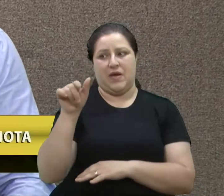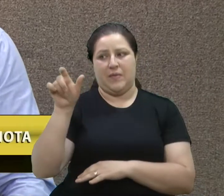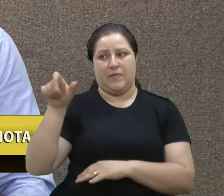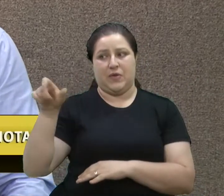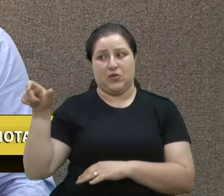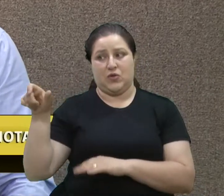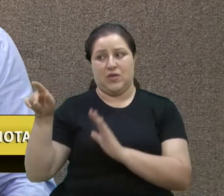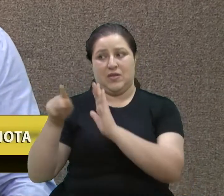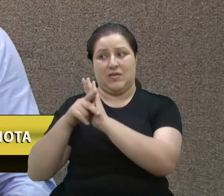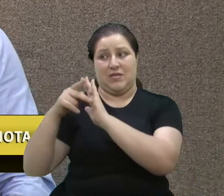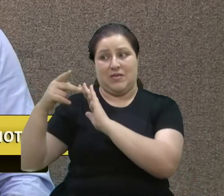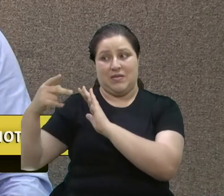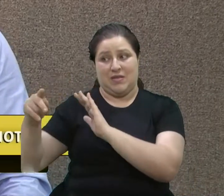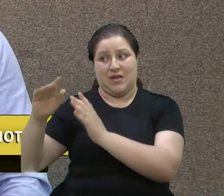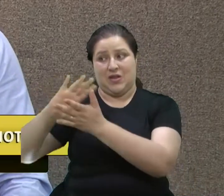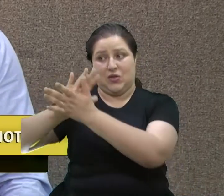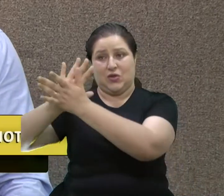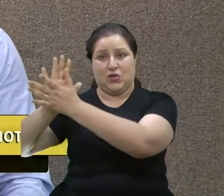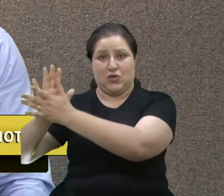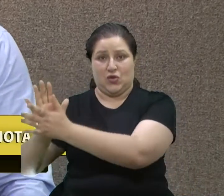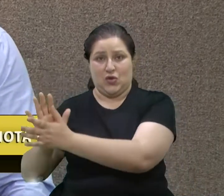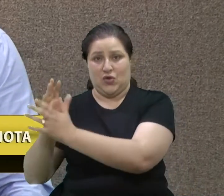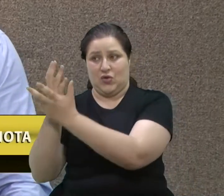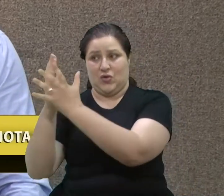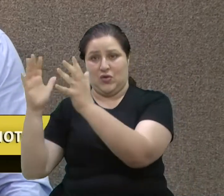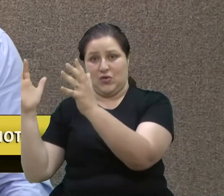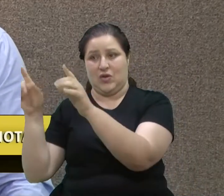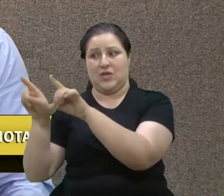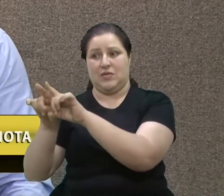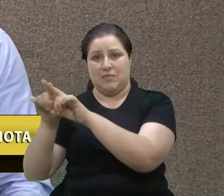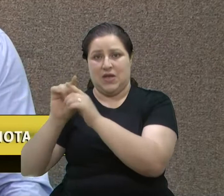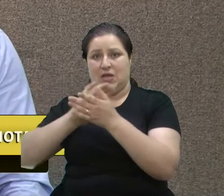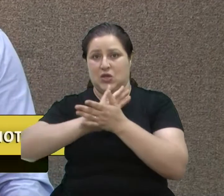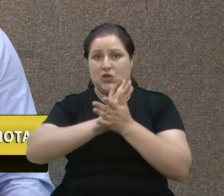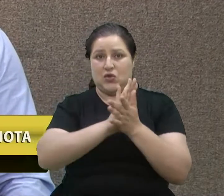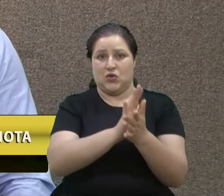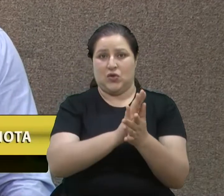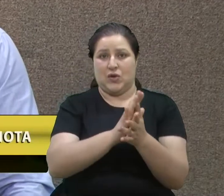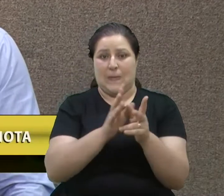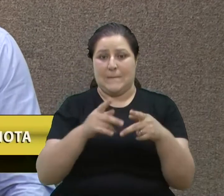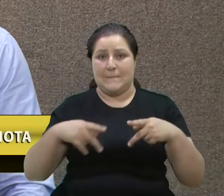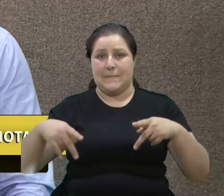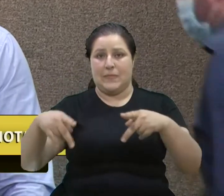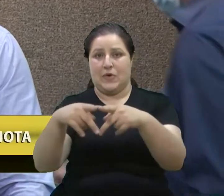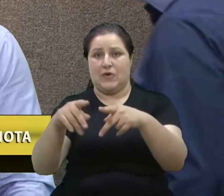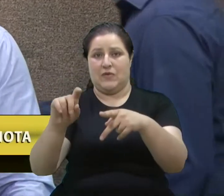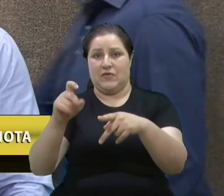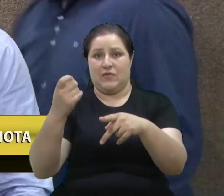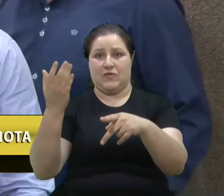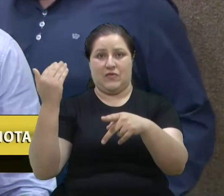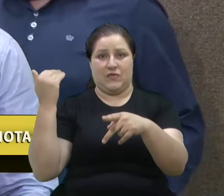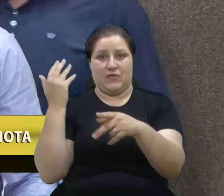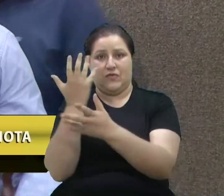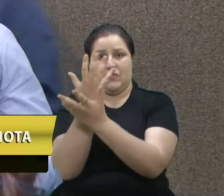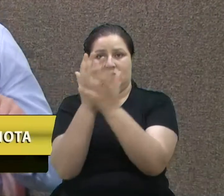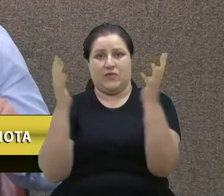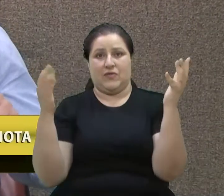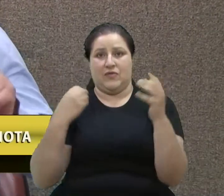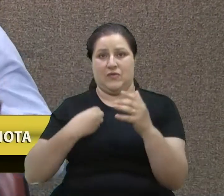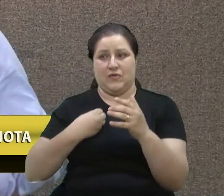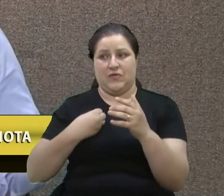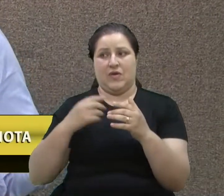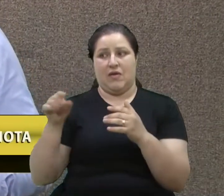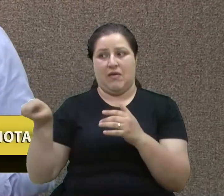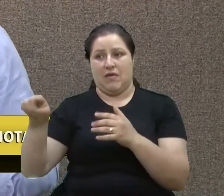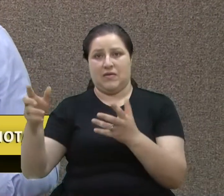deles, mas destruíram também os povos que viviam no meio ambiente e que hoje querem cobrar